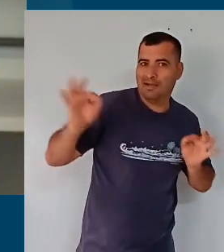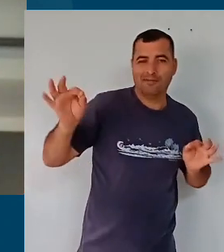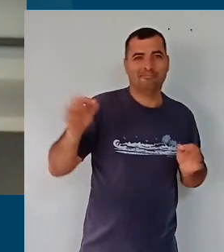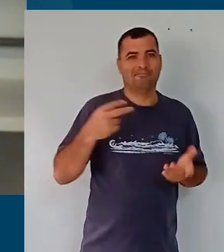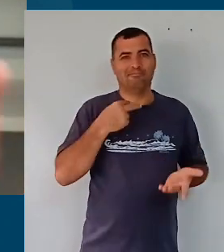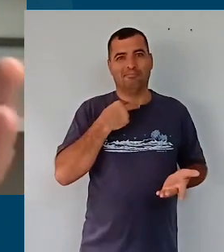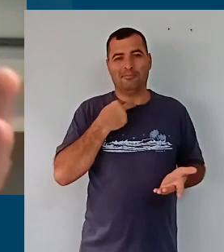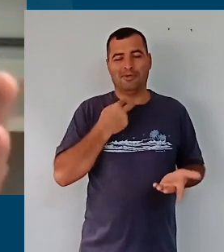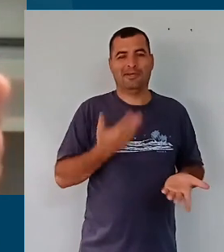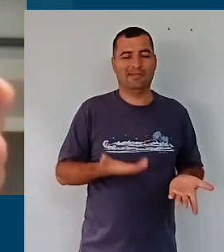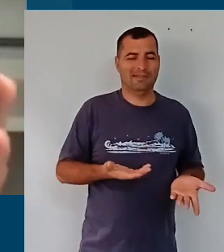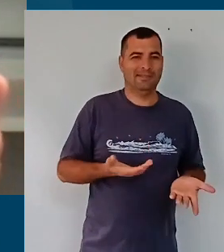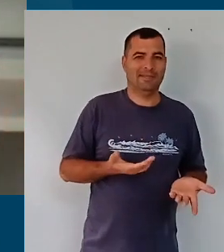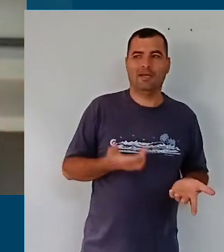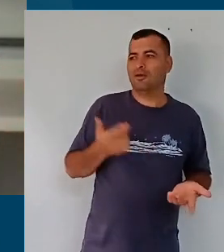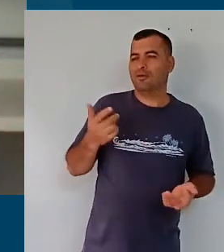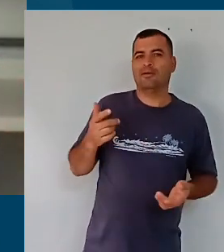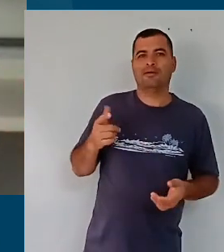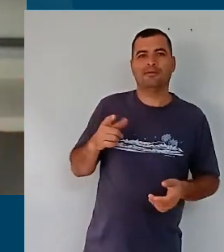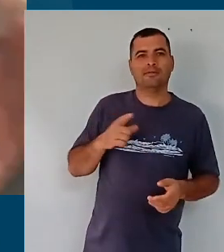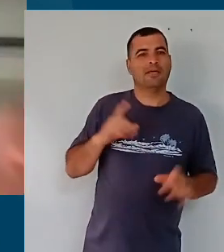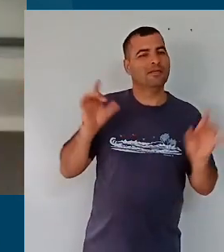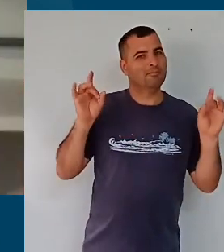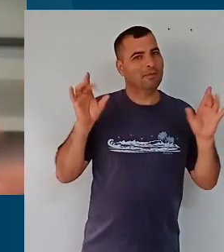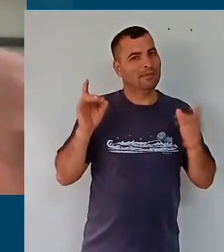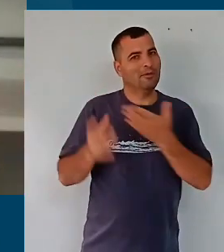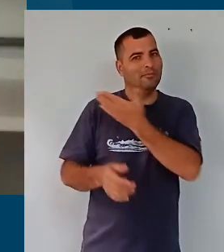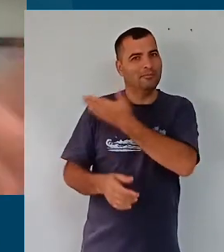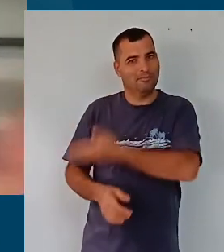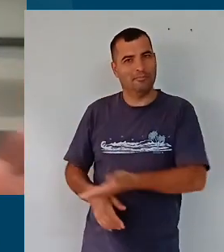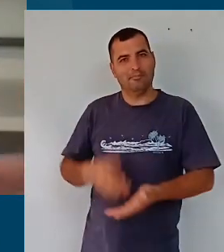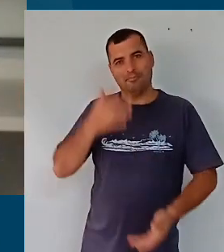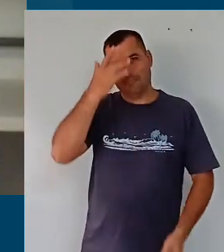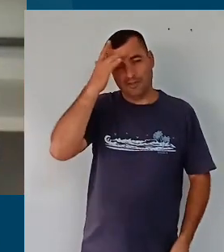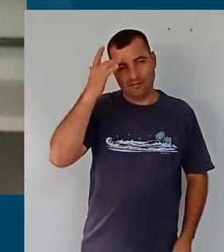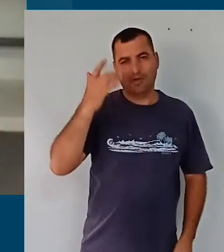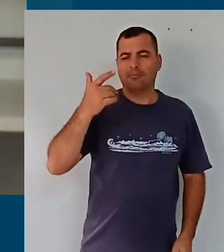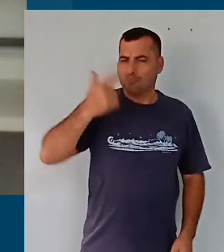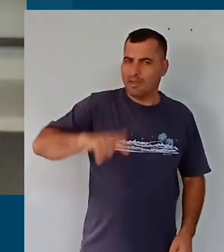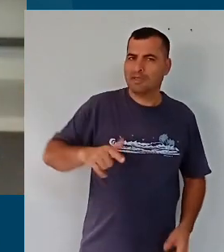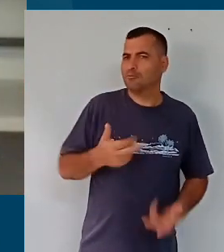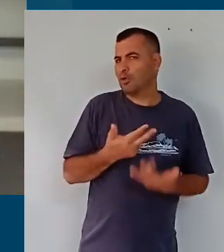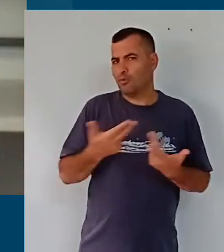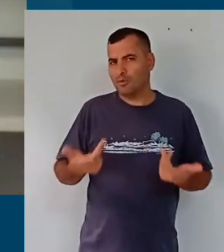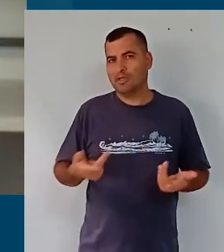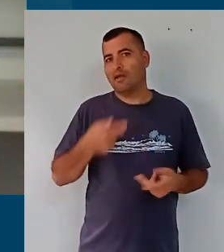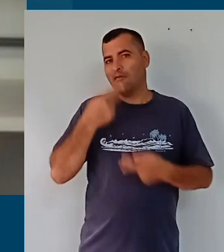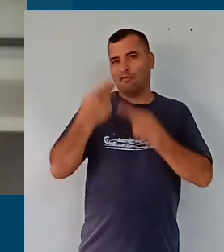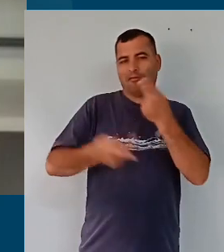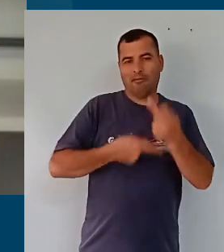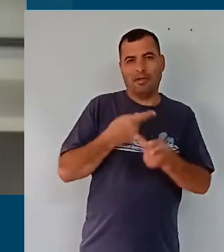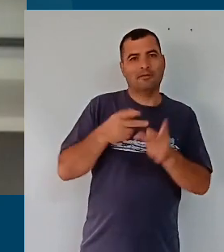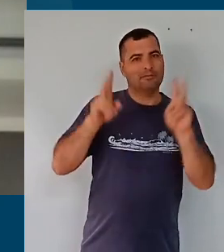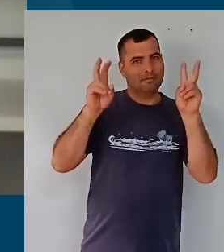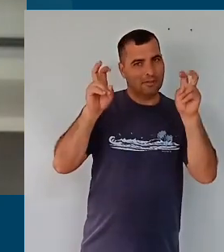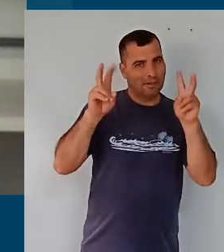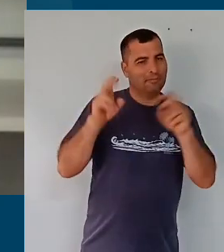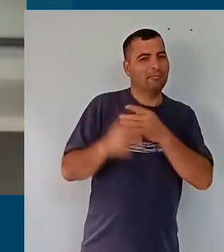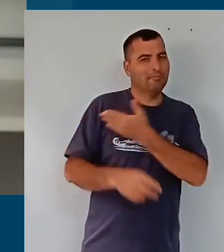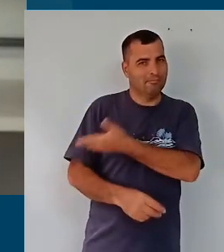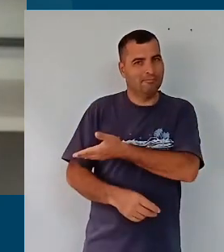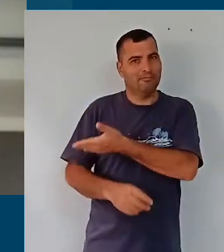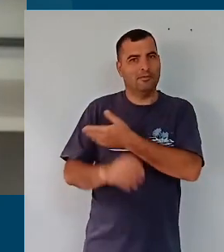para dar mais espaço para um nível de detalhamento que vai ser desenvolvido pela